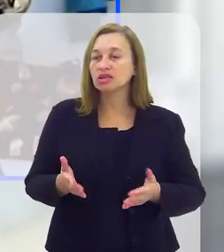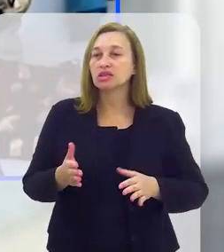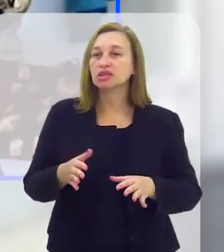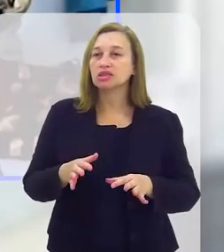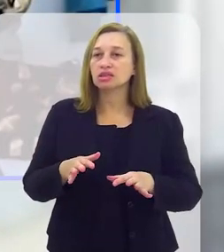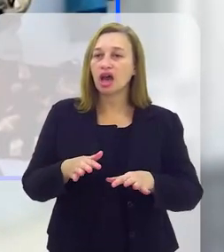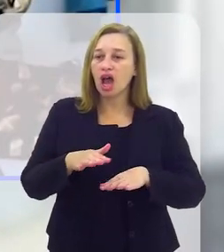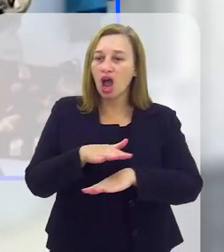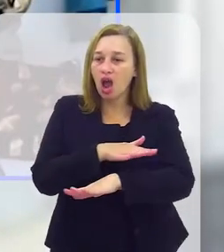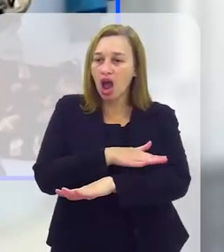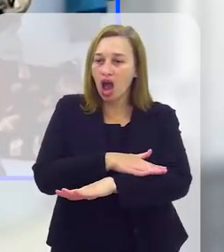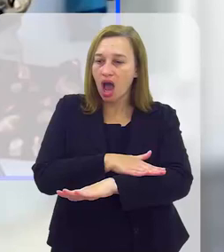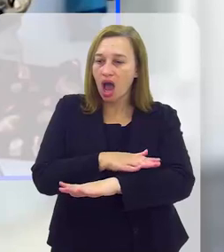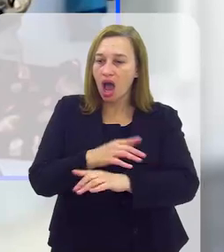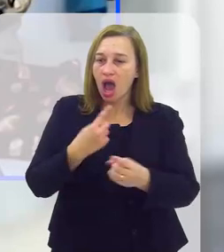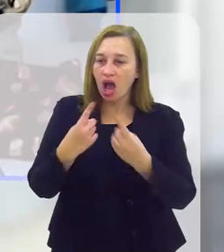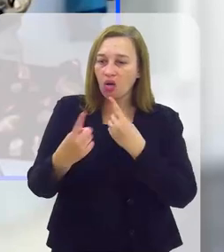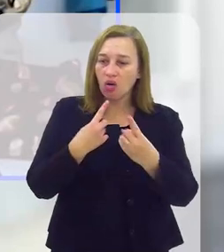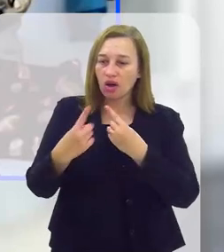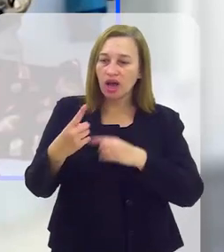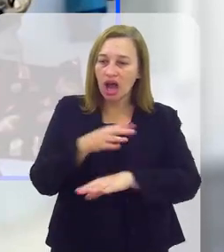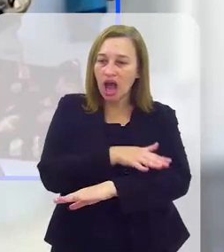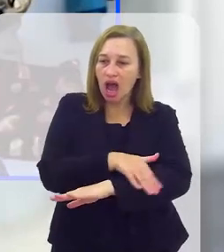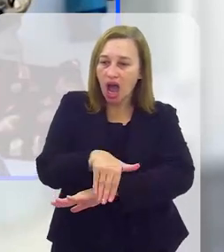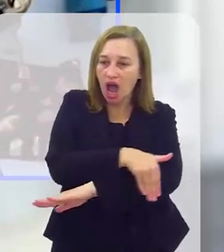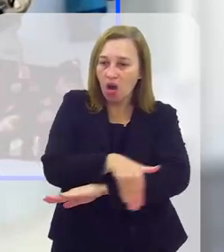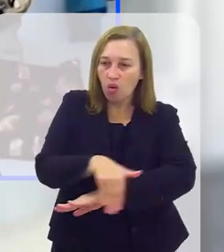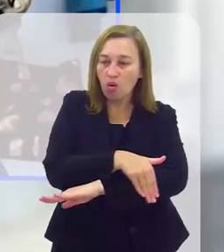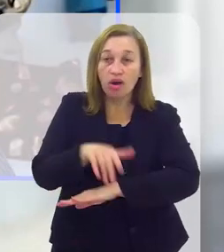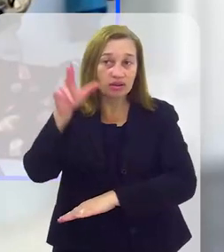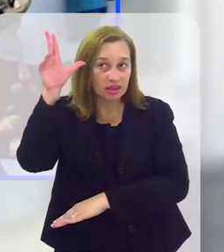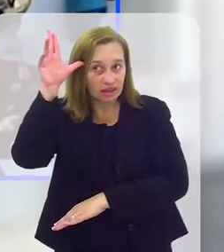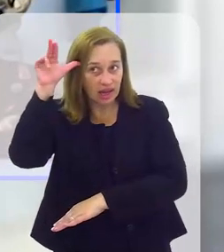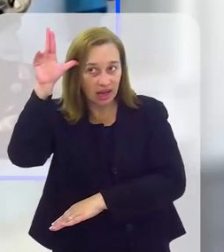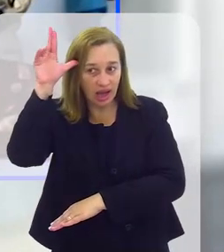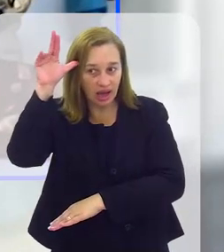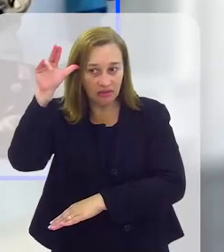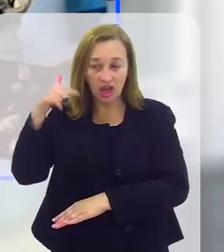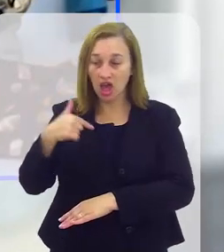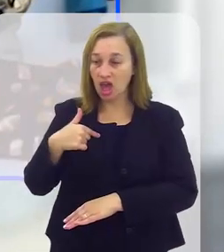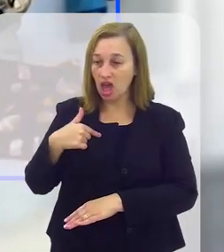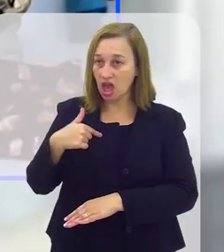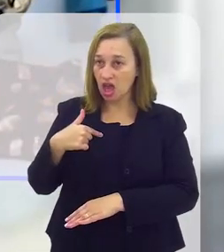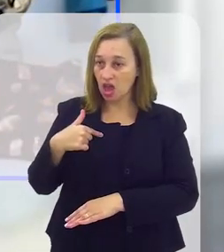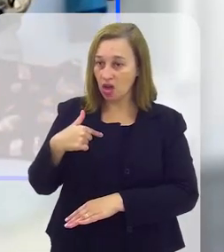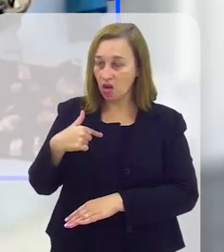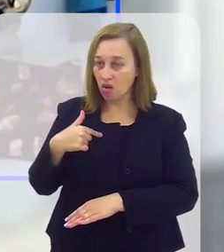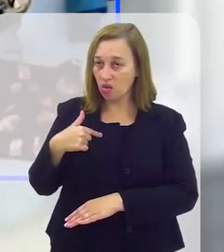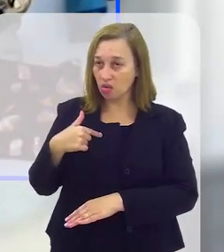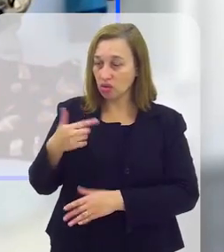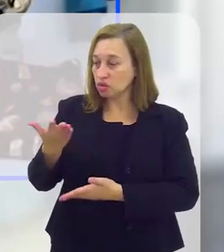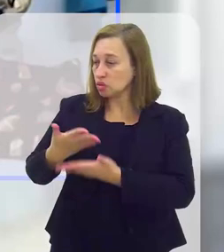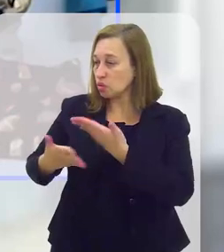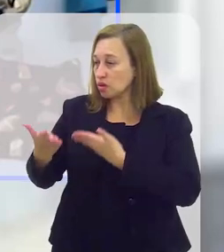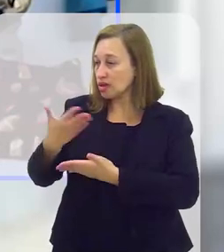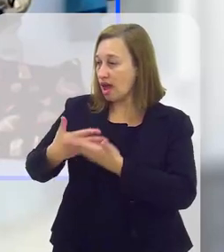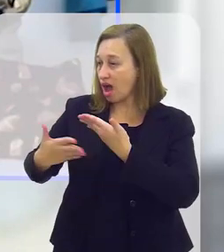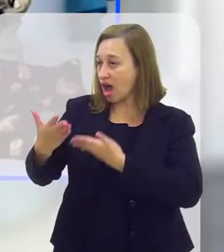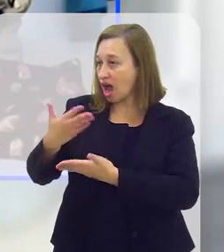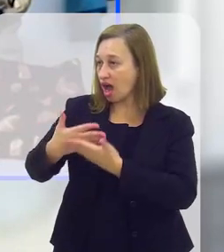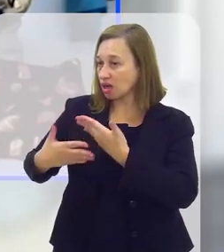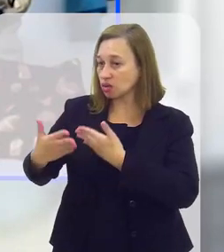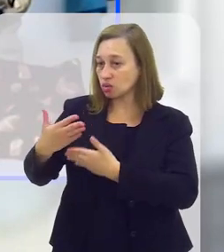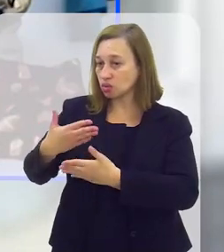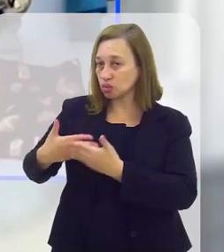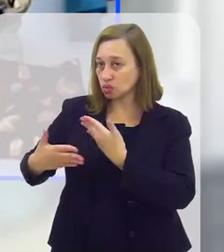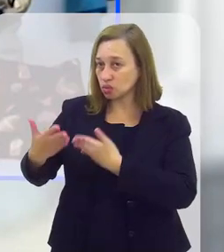cidade, agora mesmo estão aqui asfaltando a minha rua aqui na Gávea, então eu sou tratado a pão de